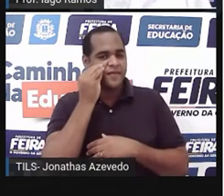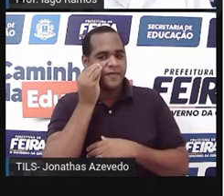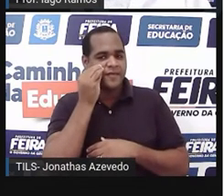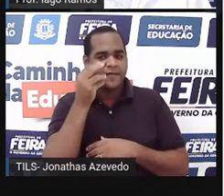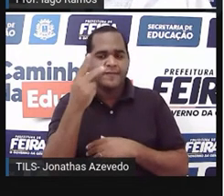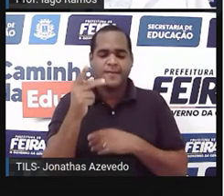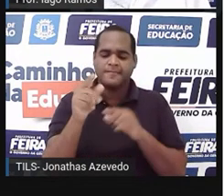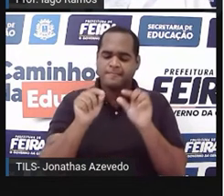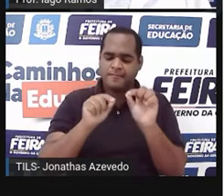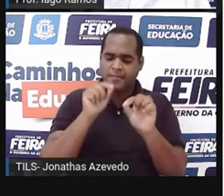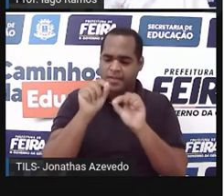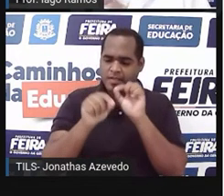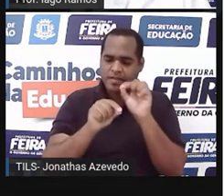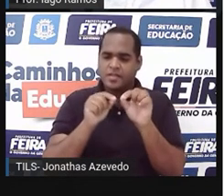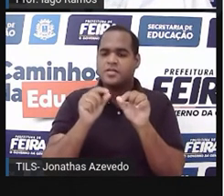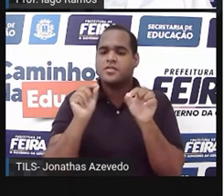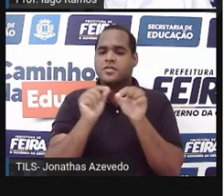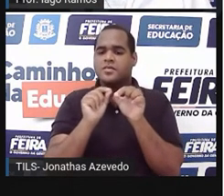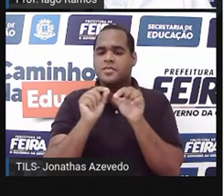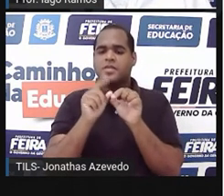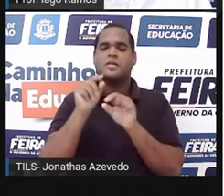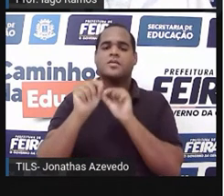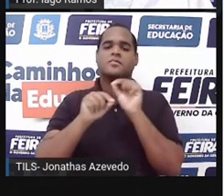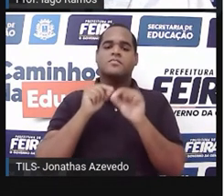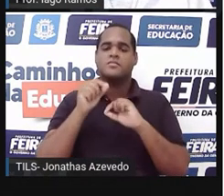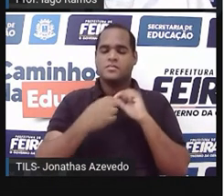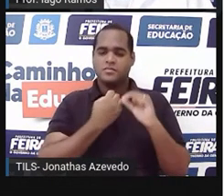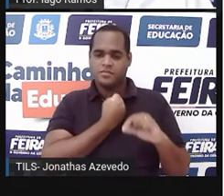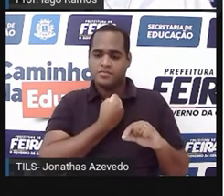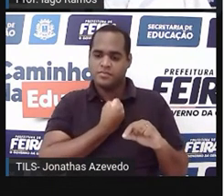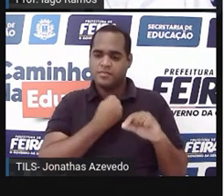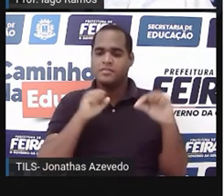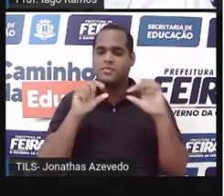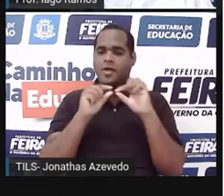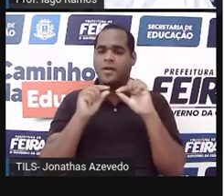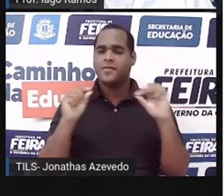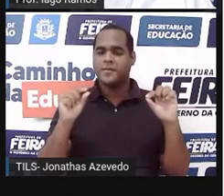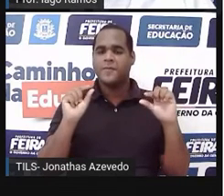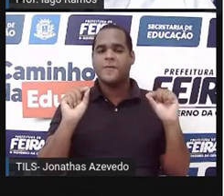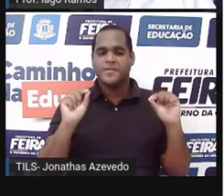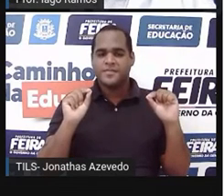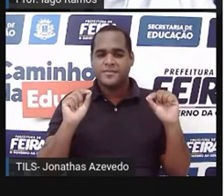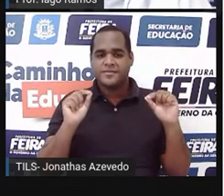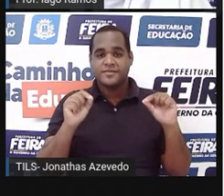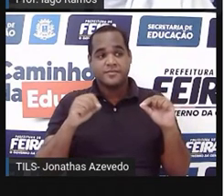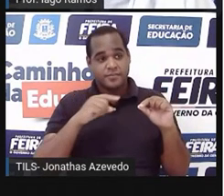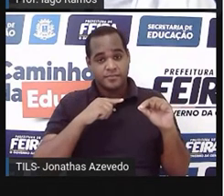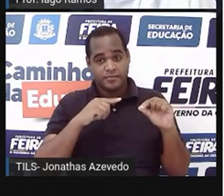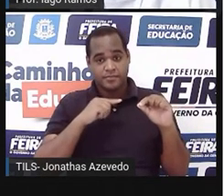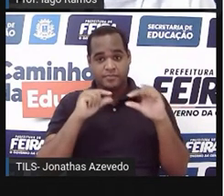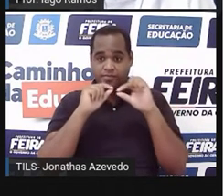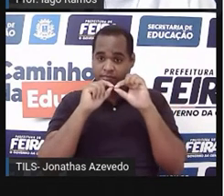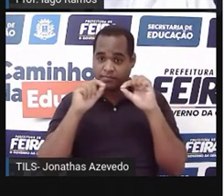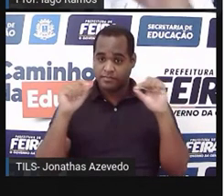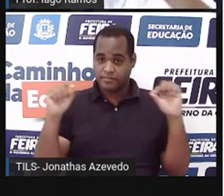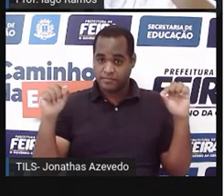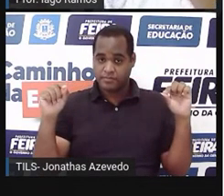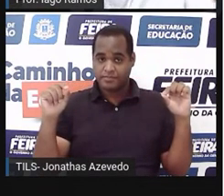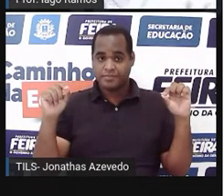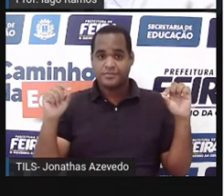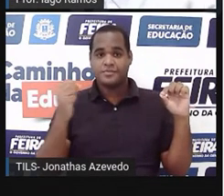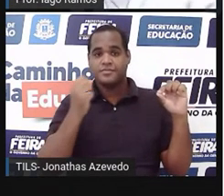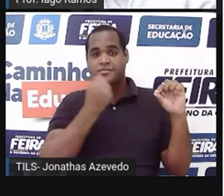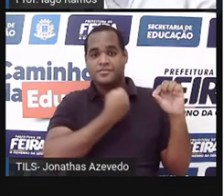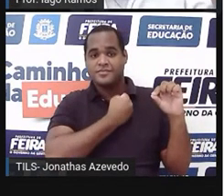fato funciona colocar números racionais na reta numérica. então ali tem uma reta numérica, lá, uma reta, tá?